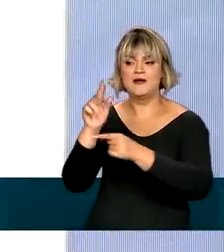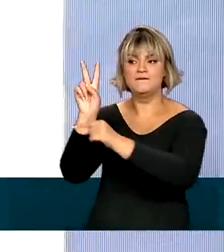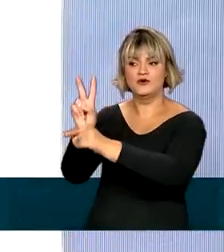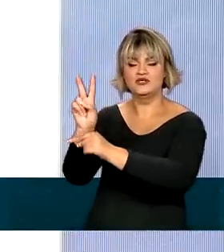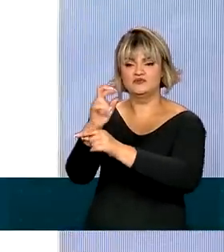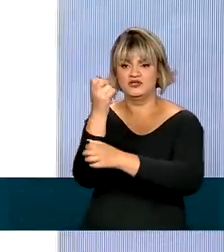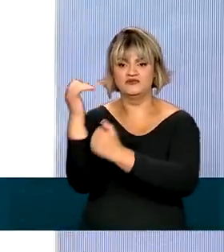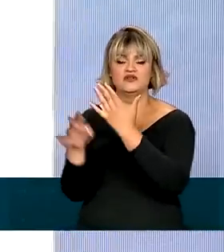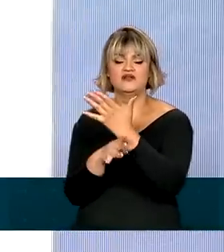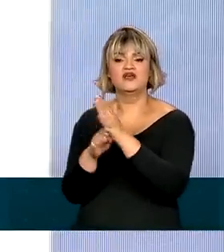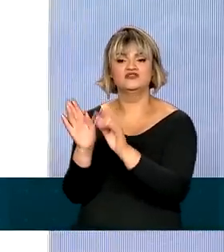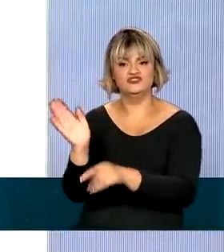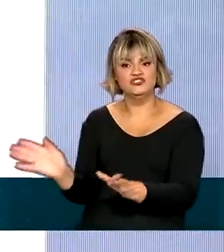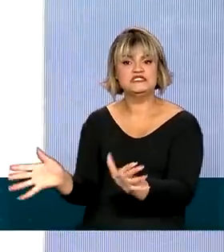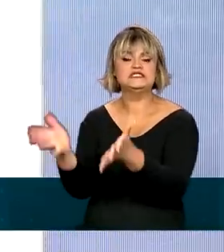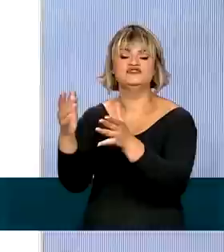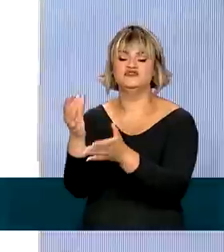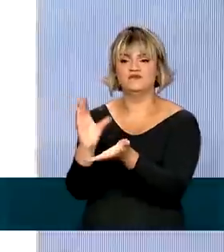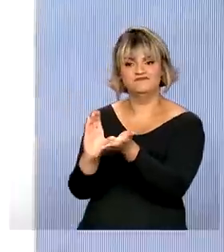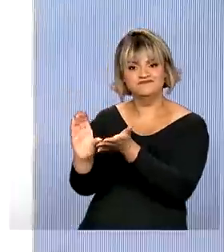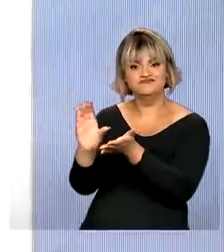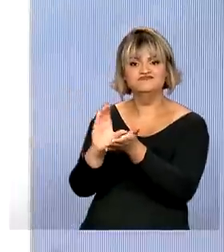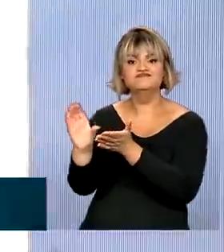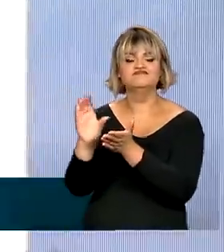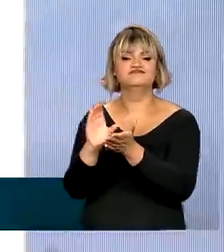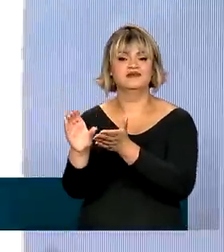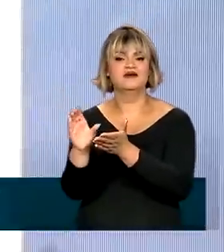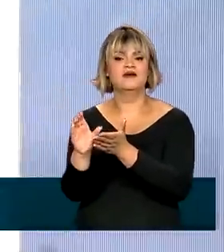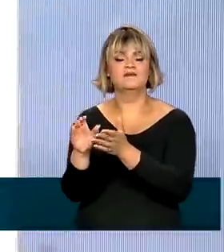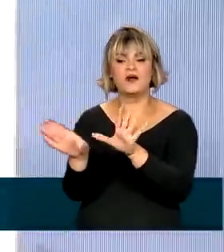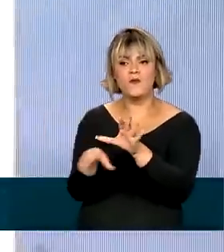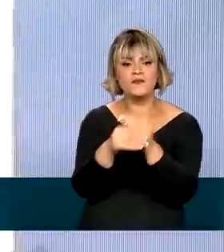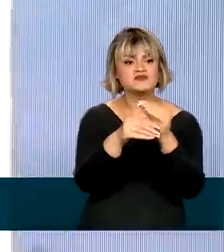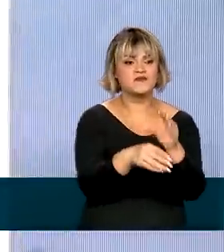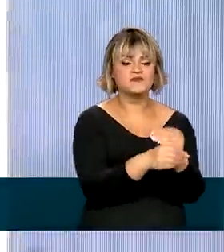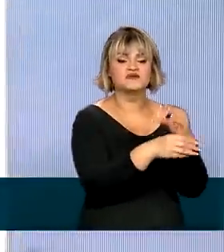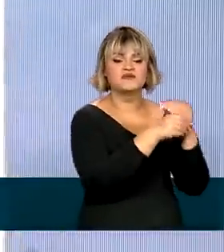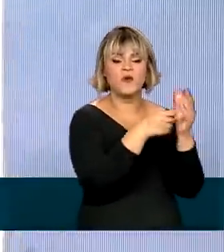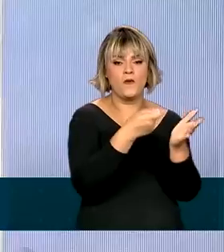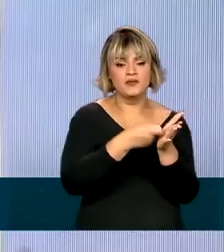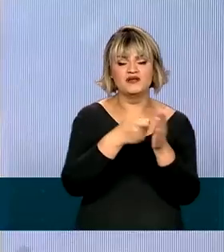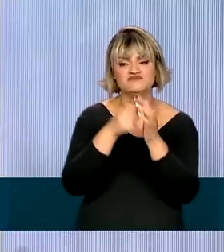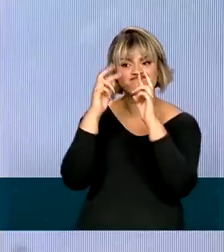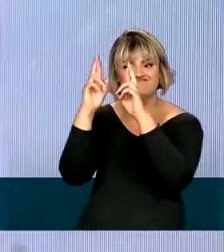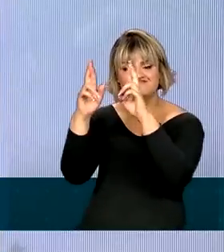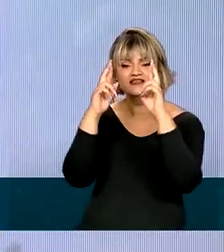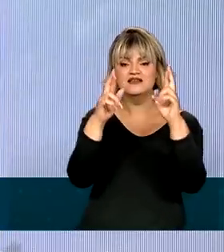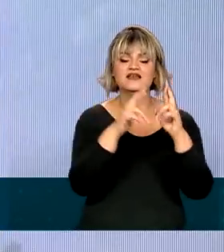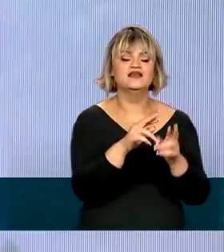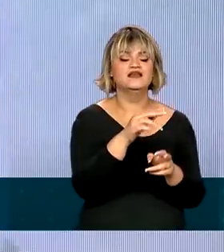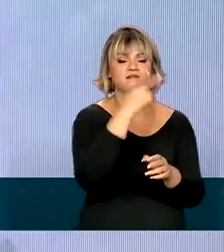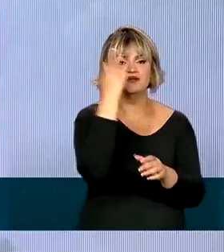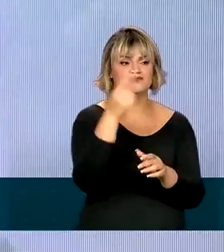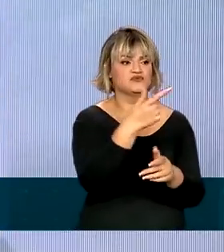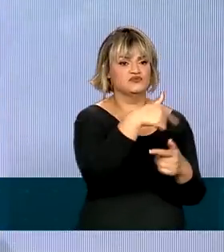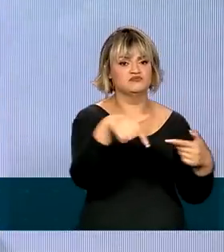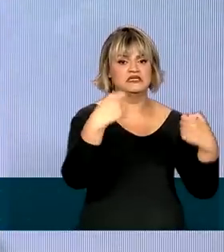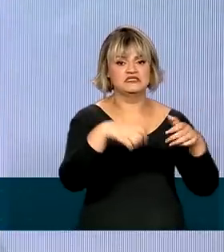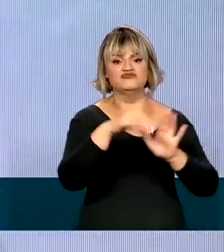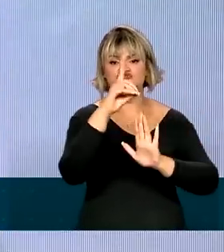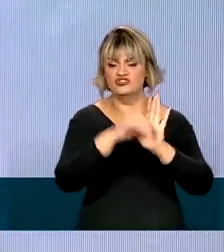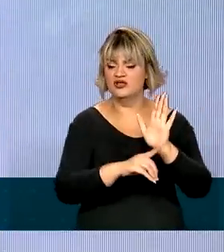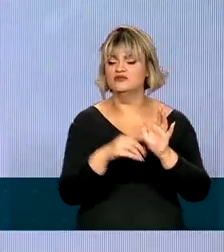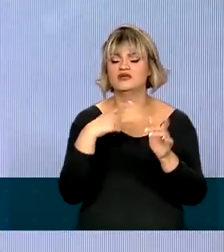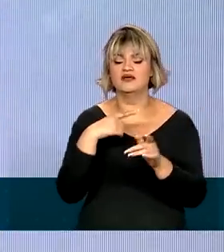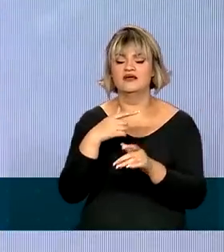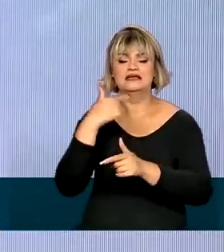proteja ainda mais, melhorando a forma que nós cumprimos as nossas compensações, as nossas obrigações e dando direitos para todos aqueles que precisam, seja o